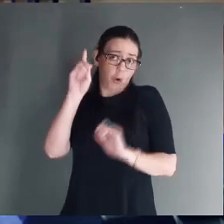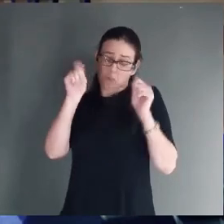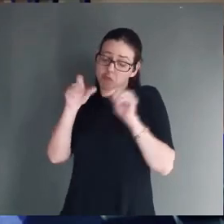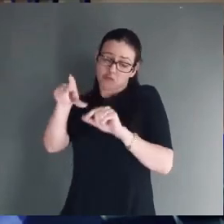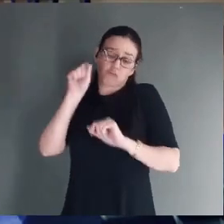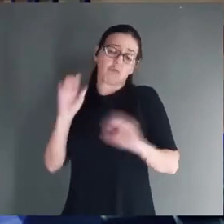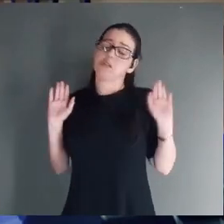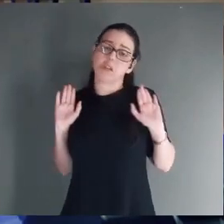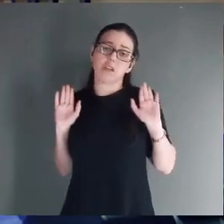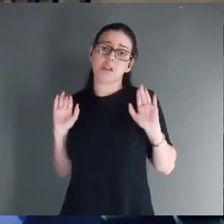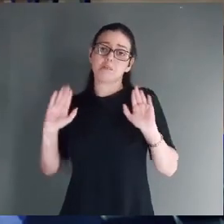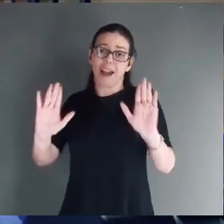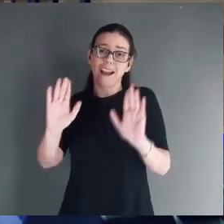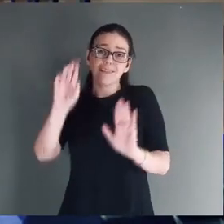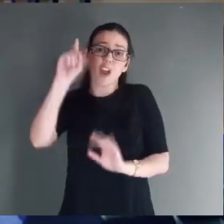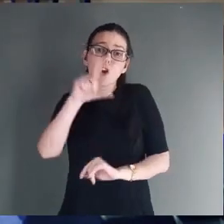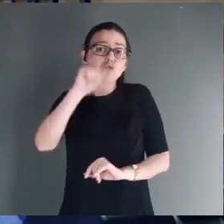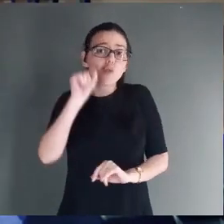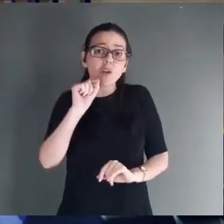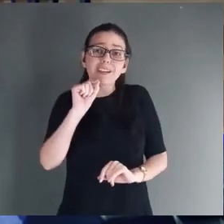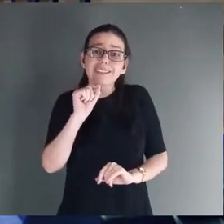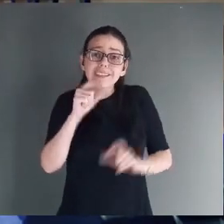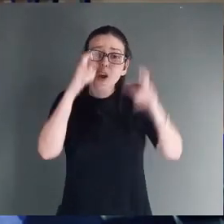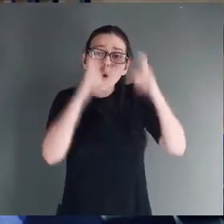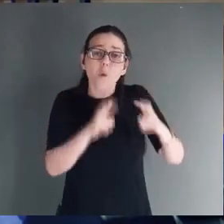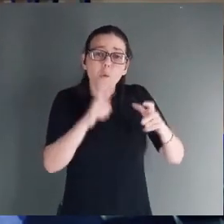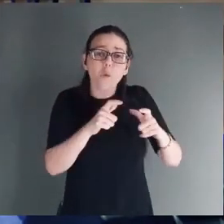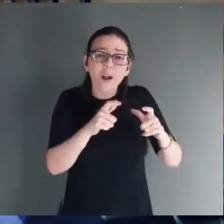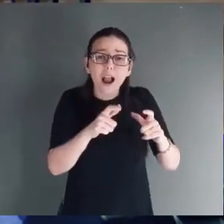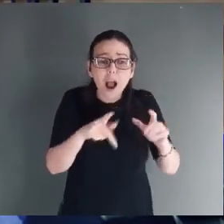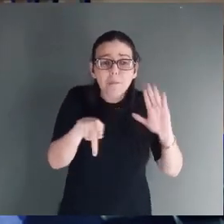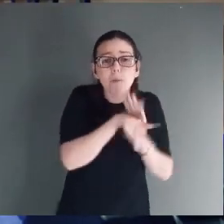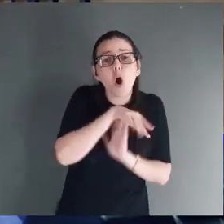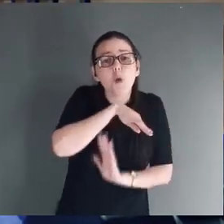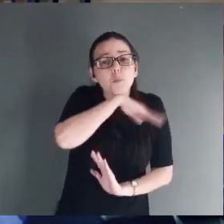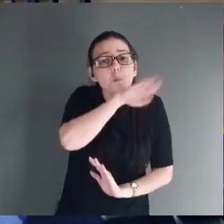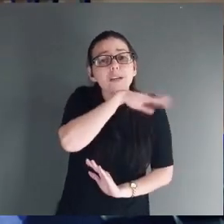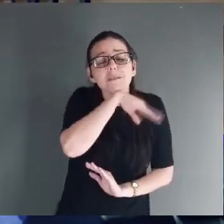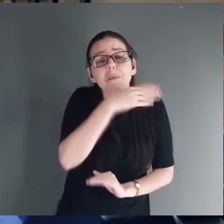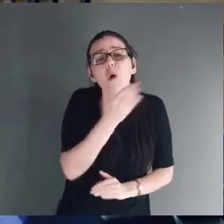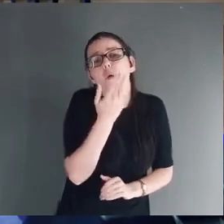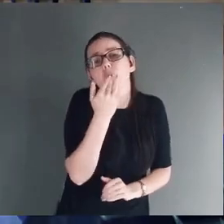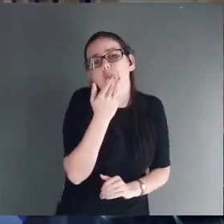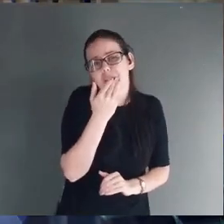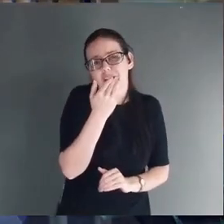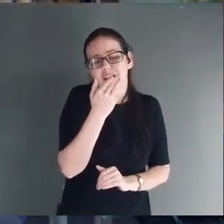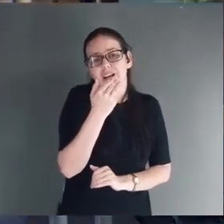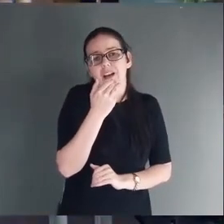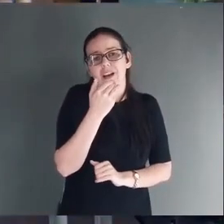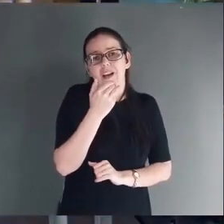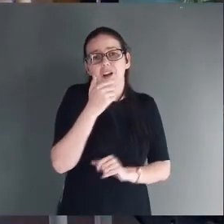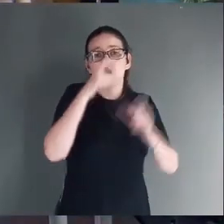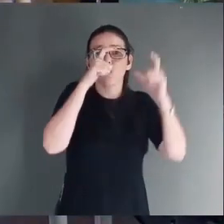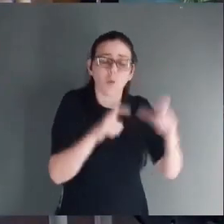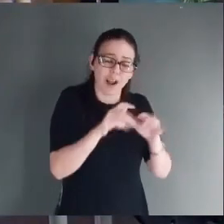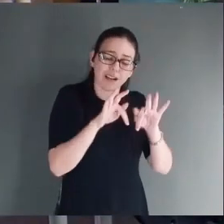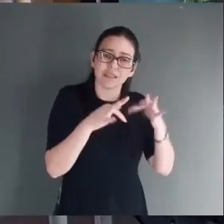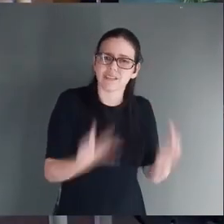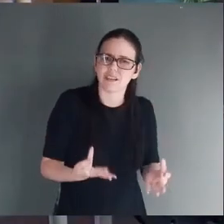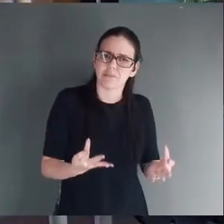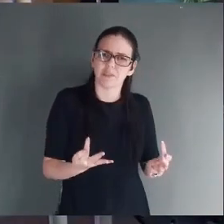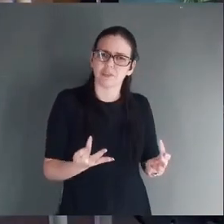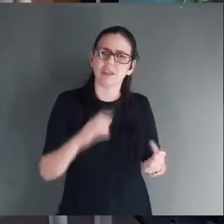bebê nascesse. Mas, Ele escolheu o lugar mais humilde e mais improvável. Deus é o Deus dos